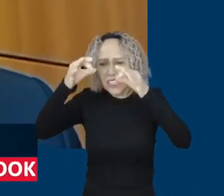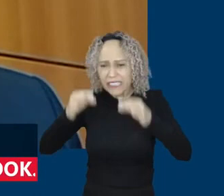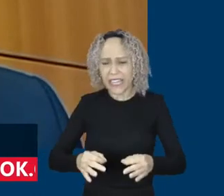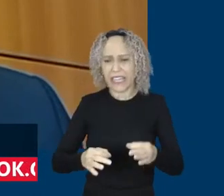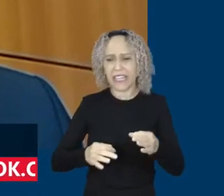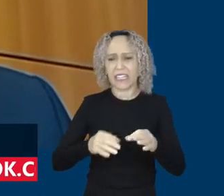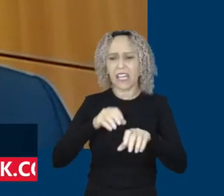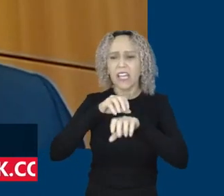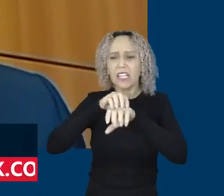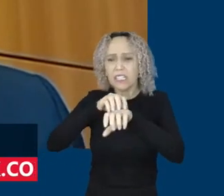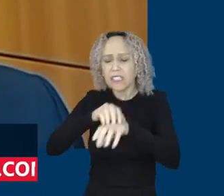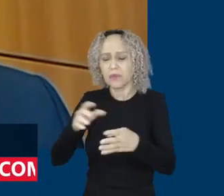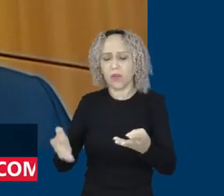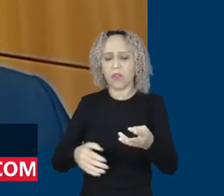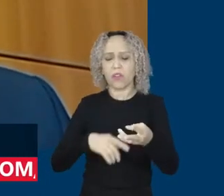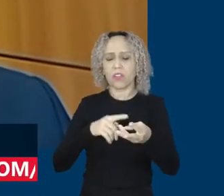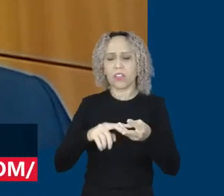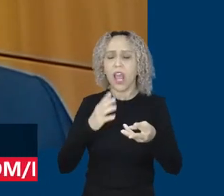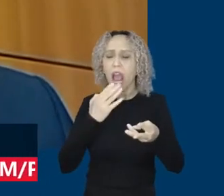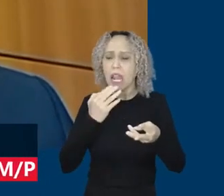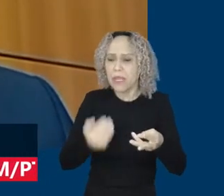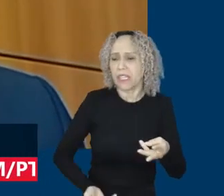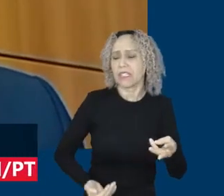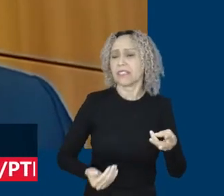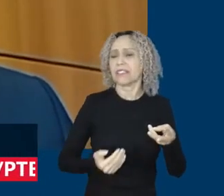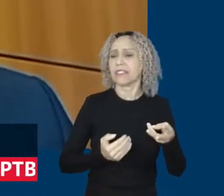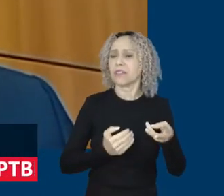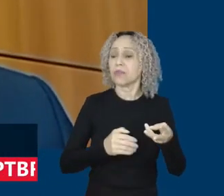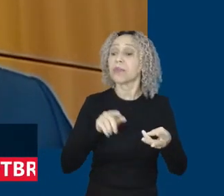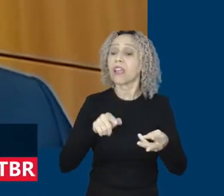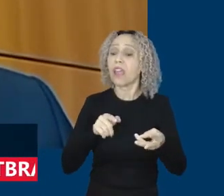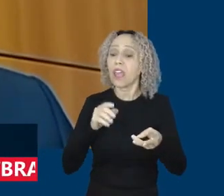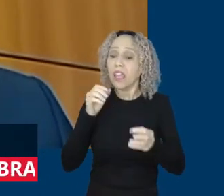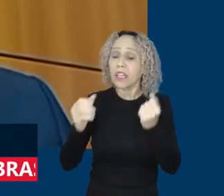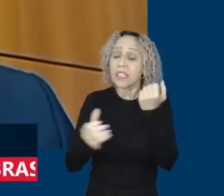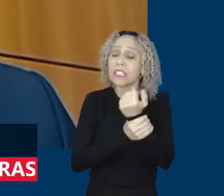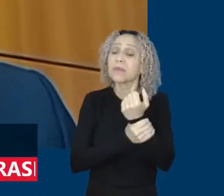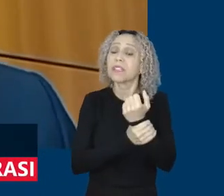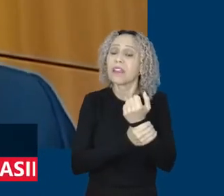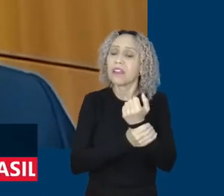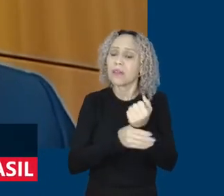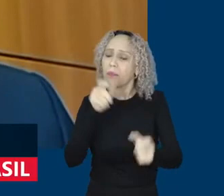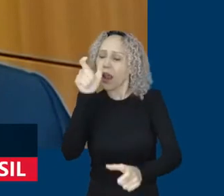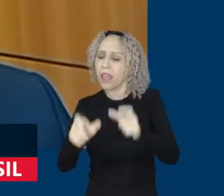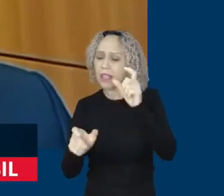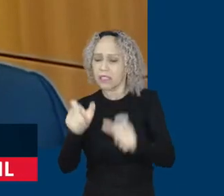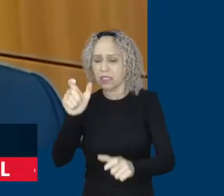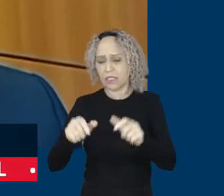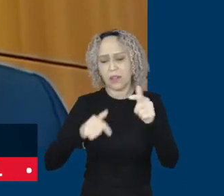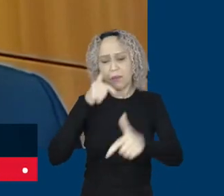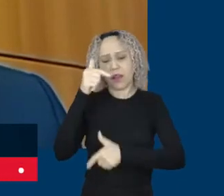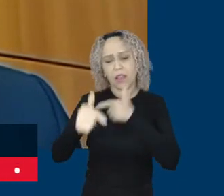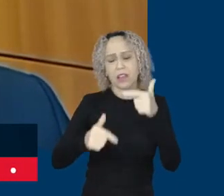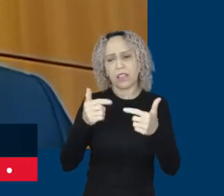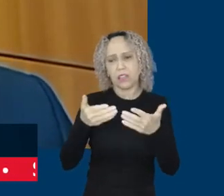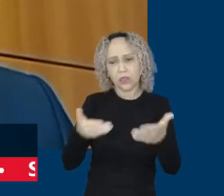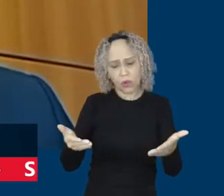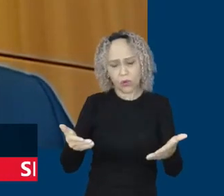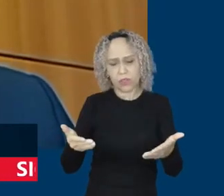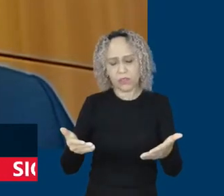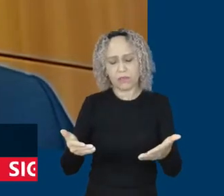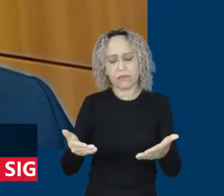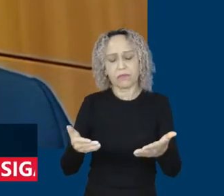alimentação para esses trabalhadores que trabalham por tempo determinado. E, também, garantir a esses